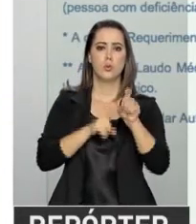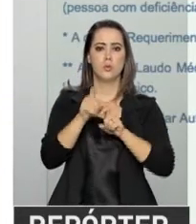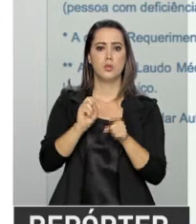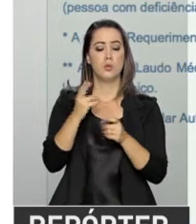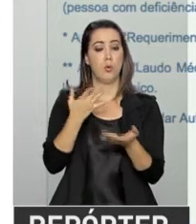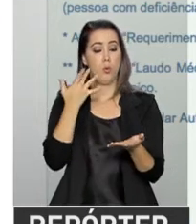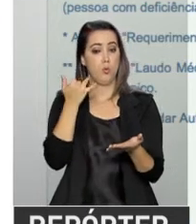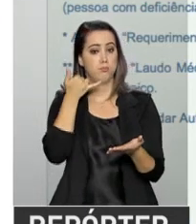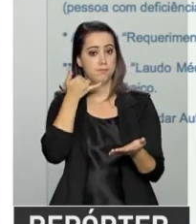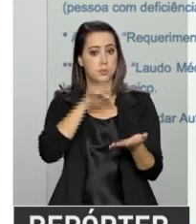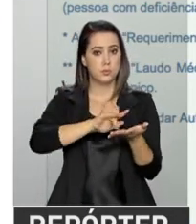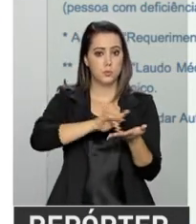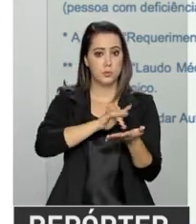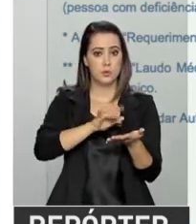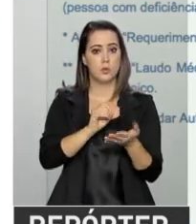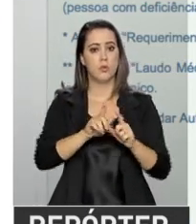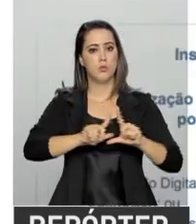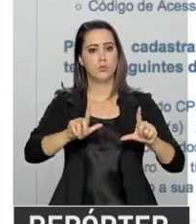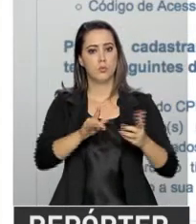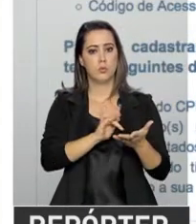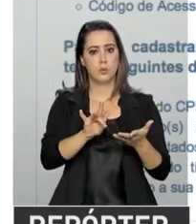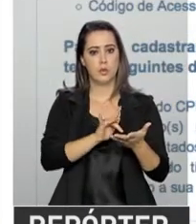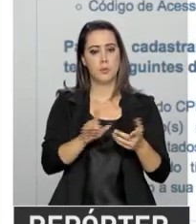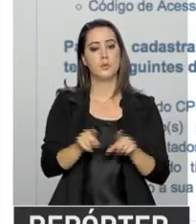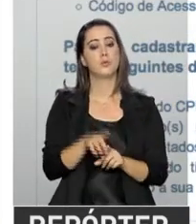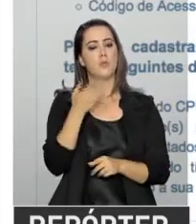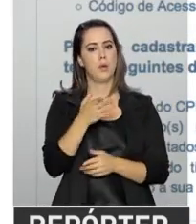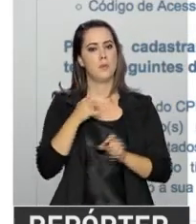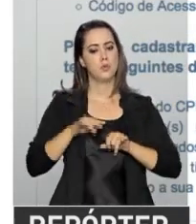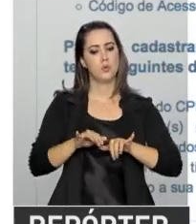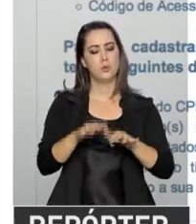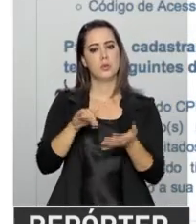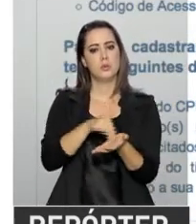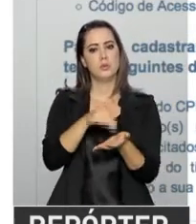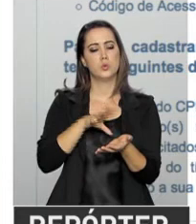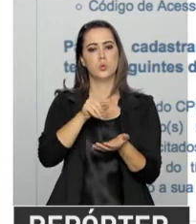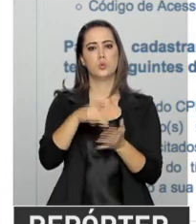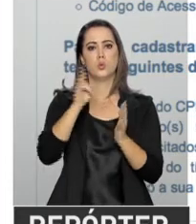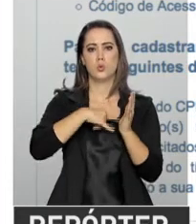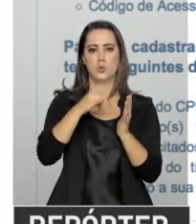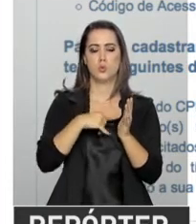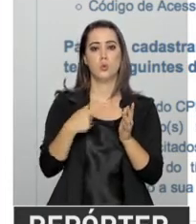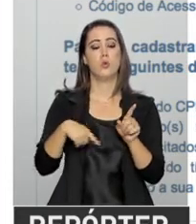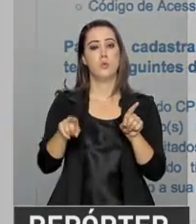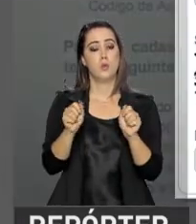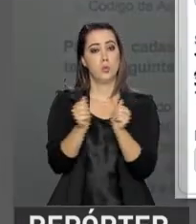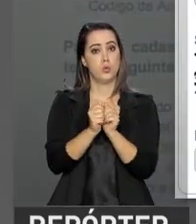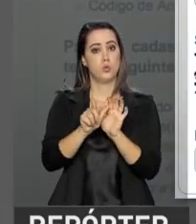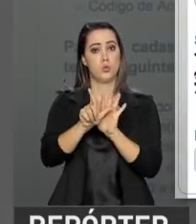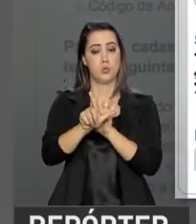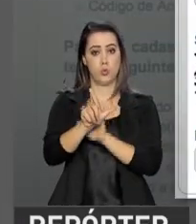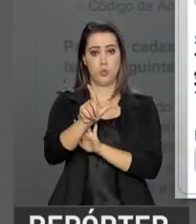ou aparelhos móveis, como celular ou tablet. A pessoa faz o cadastro, anexa os documentos pessoais e o laudo médico,